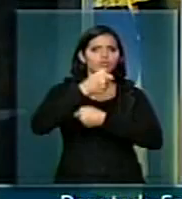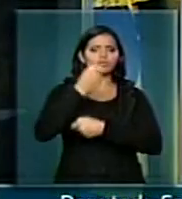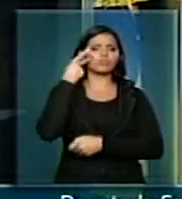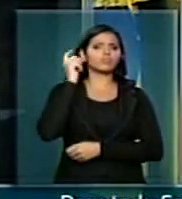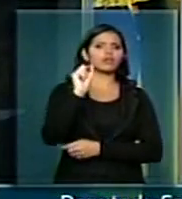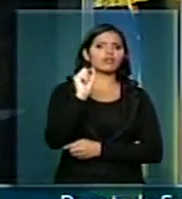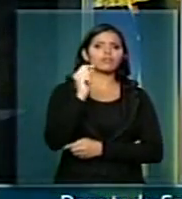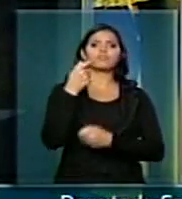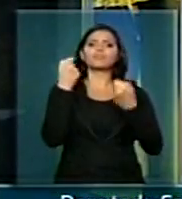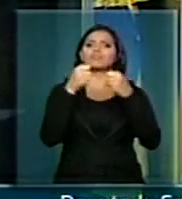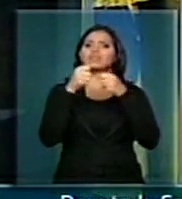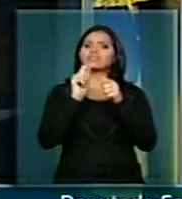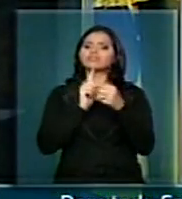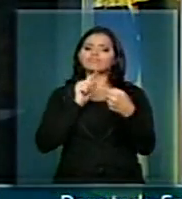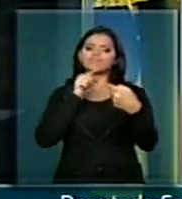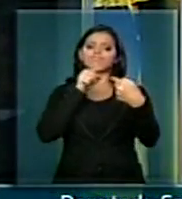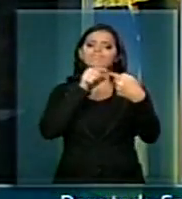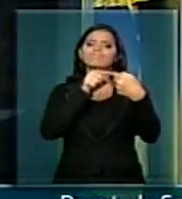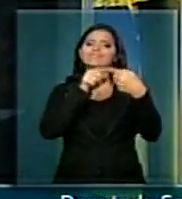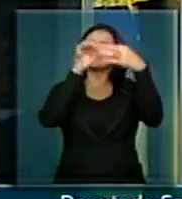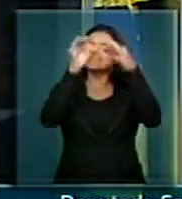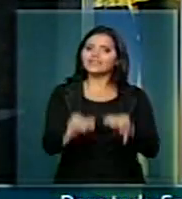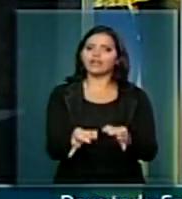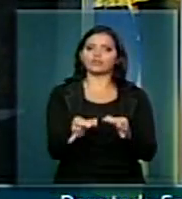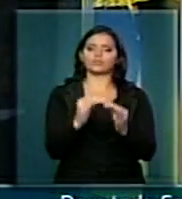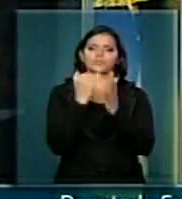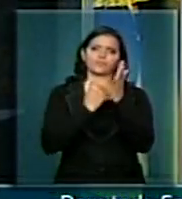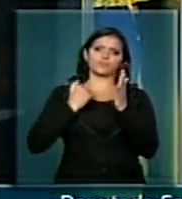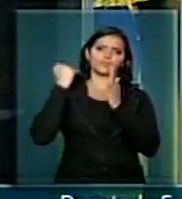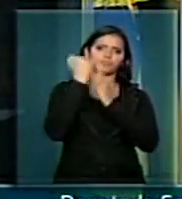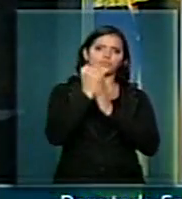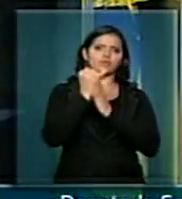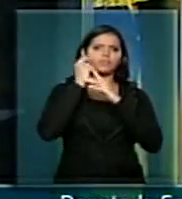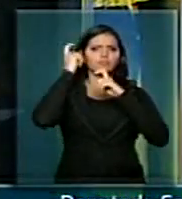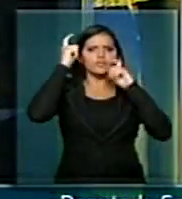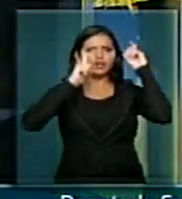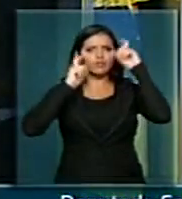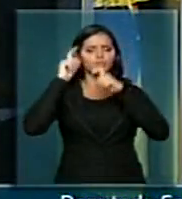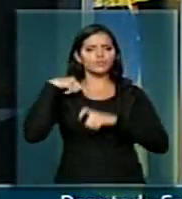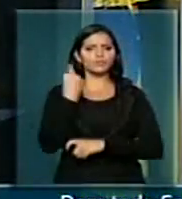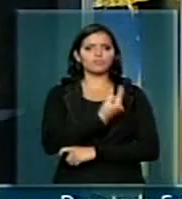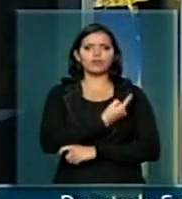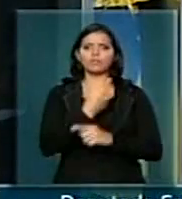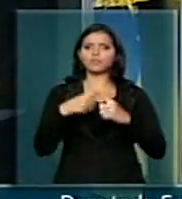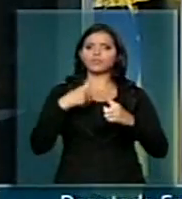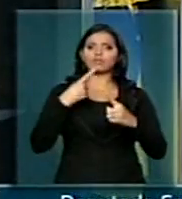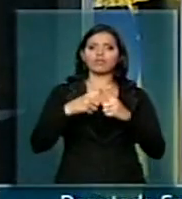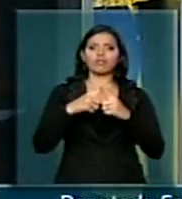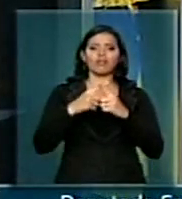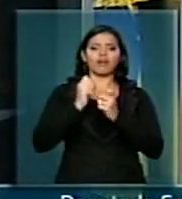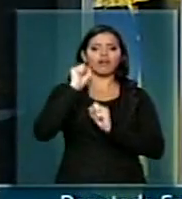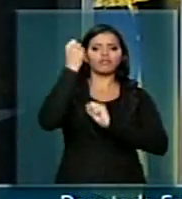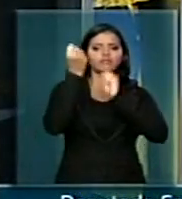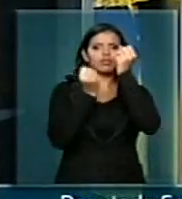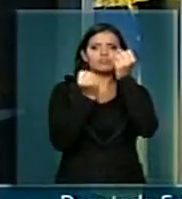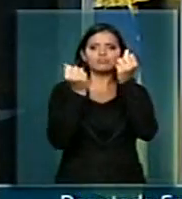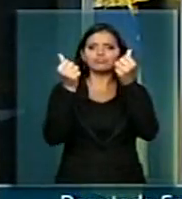caminhar na direção do crescimento. Estamos preocupados com a desindustrialização,